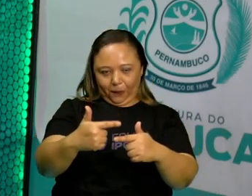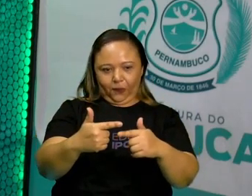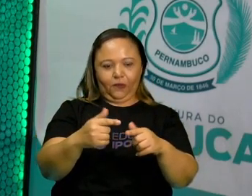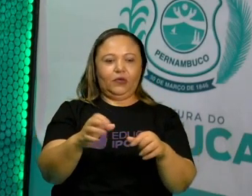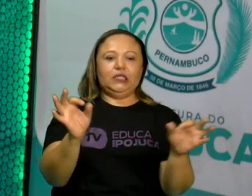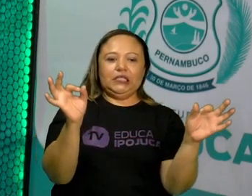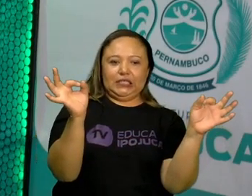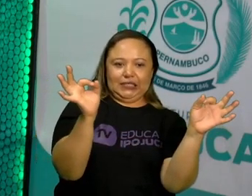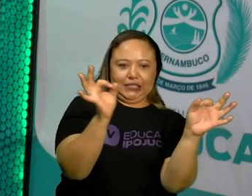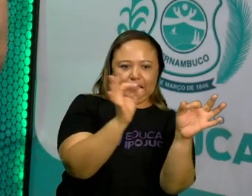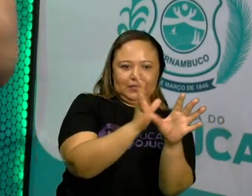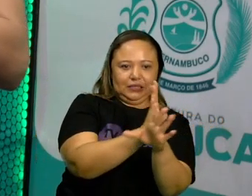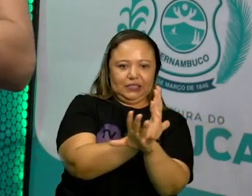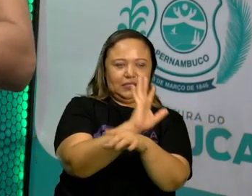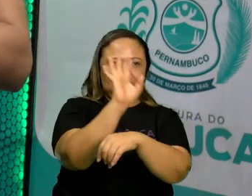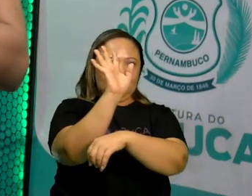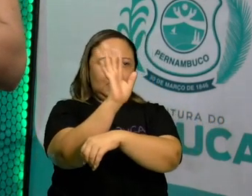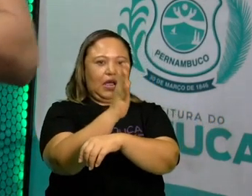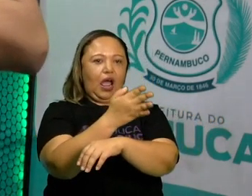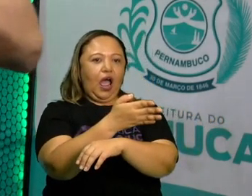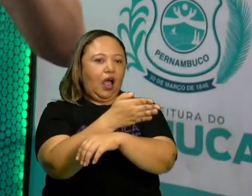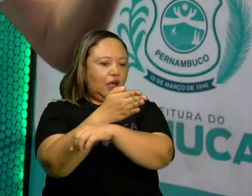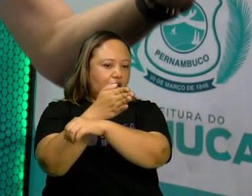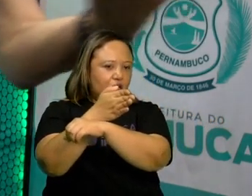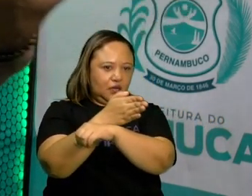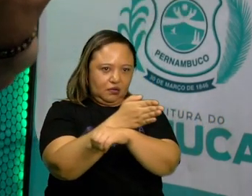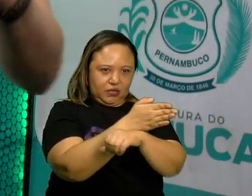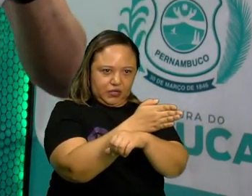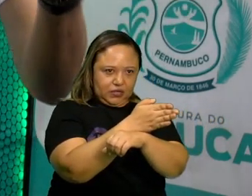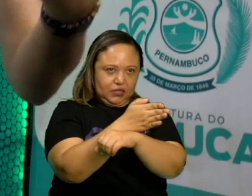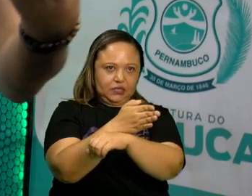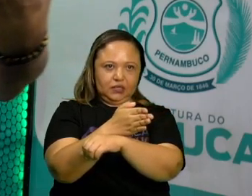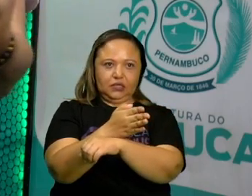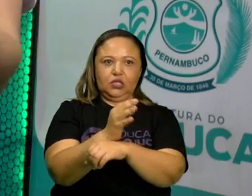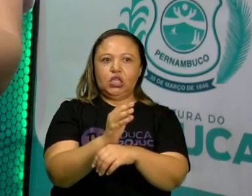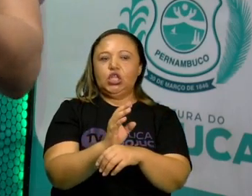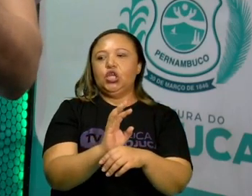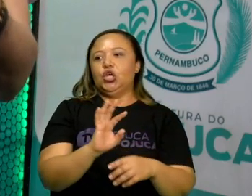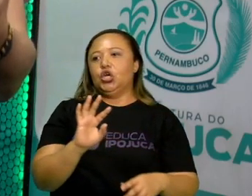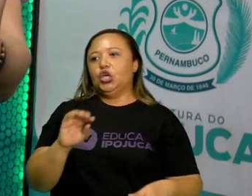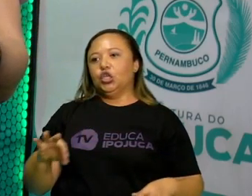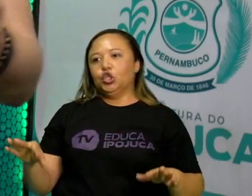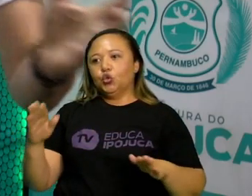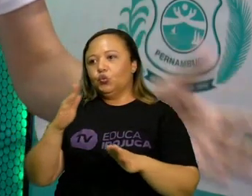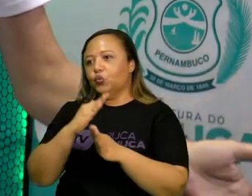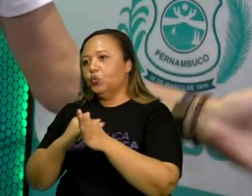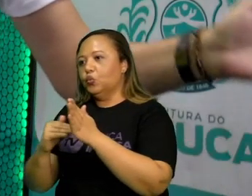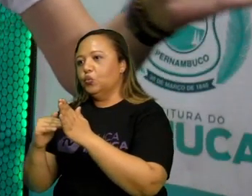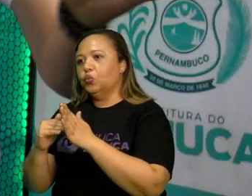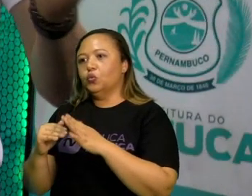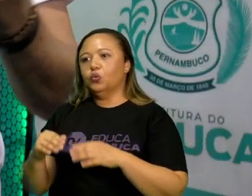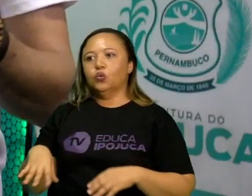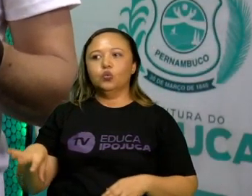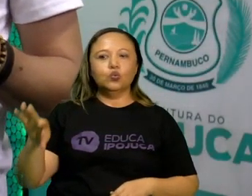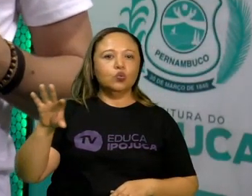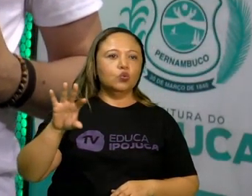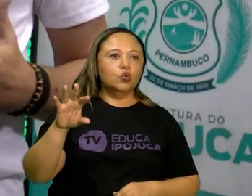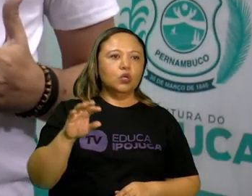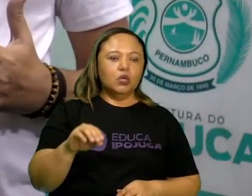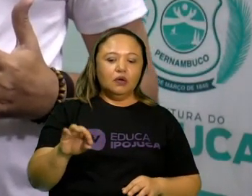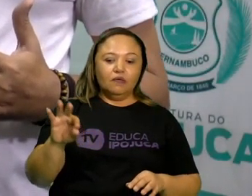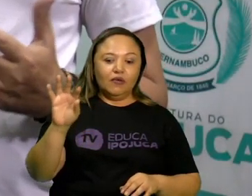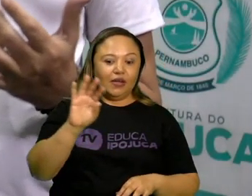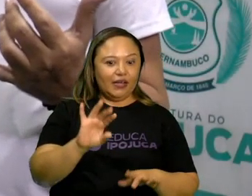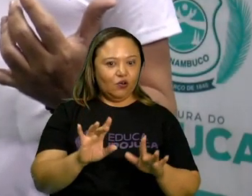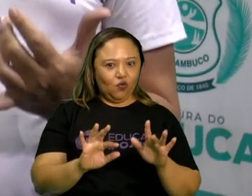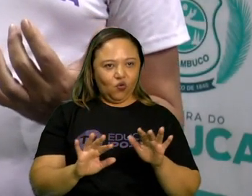A pós-produção é o que vem depois da produção. Você filmou, captou todas as imagens, todo o som, vai agora para a ilha de